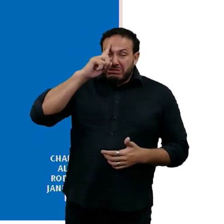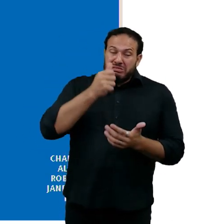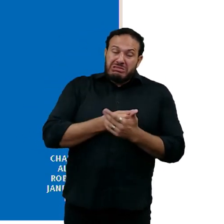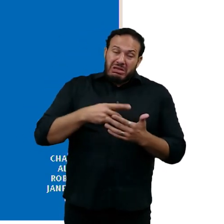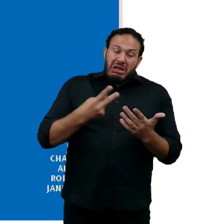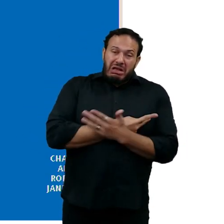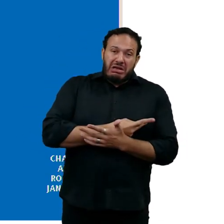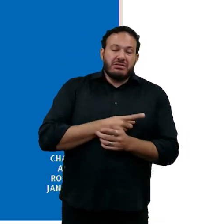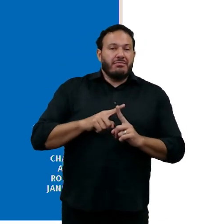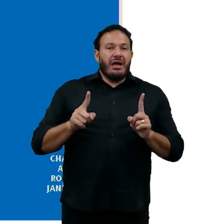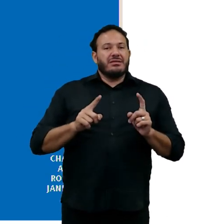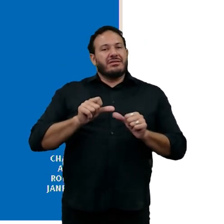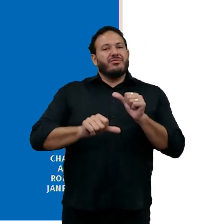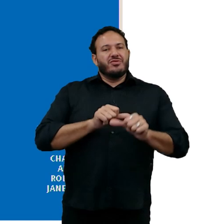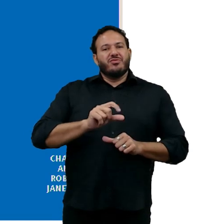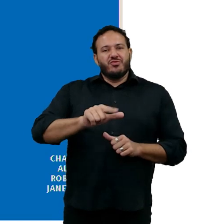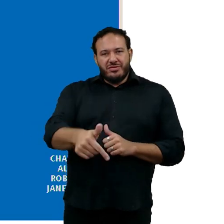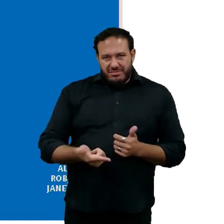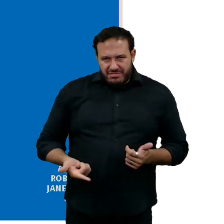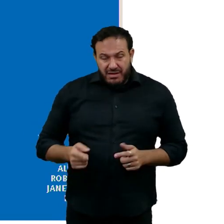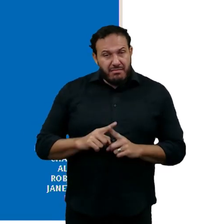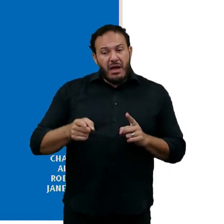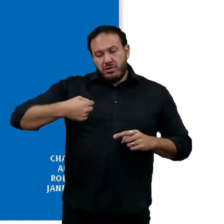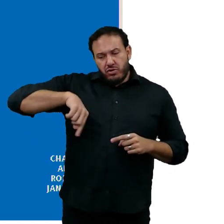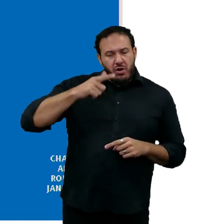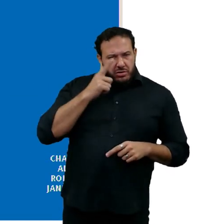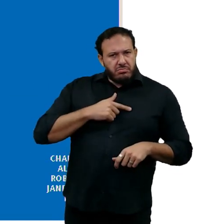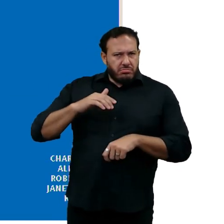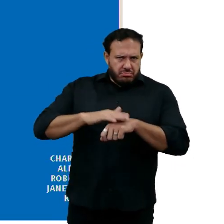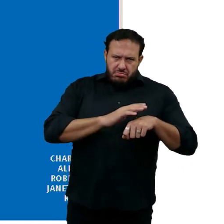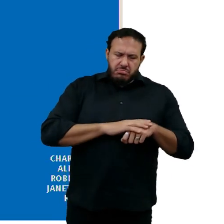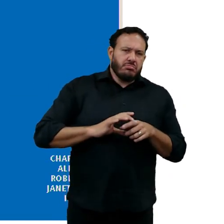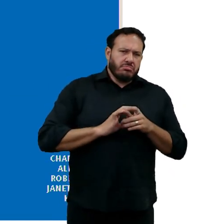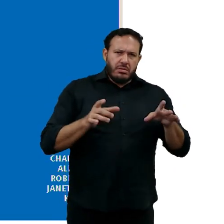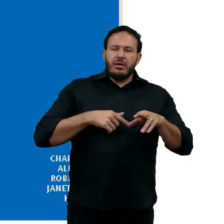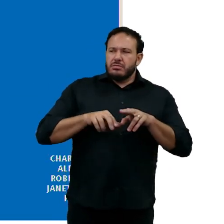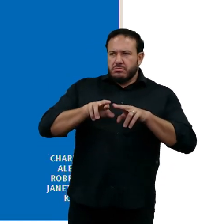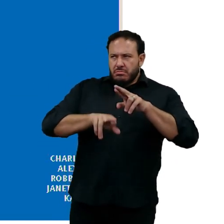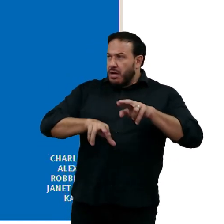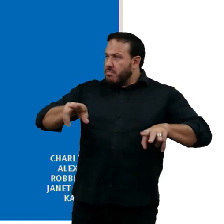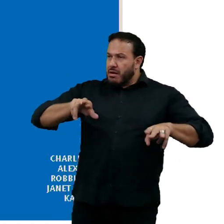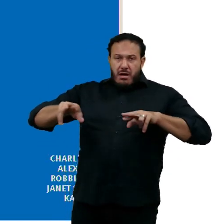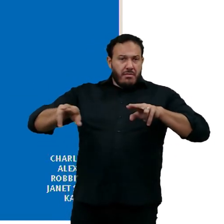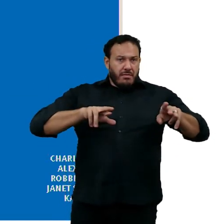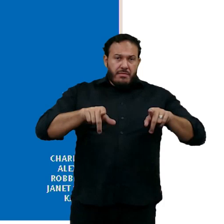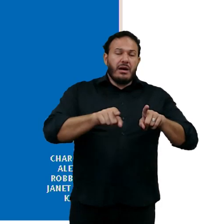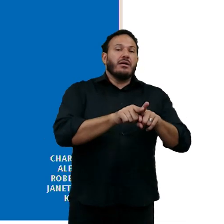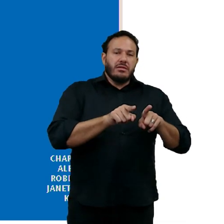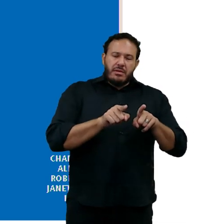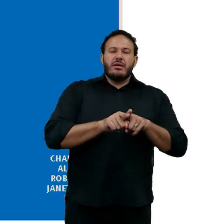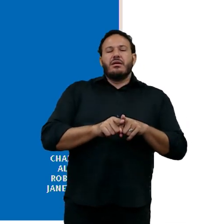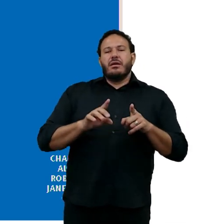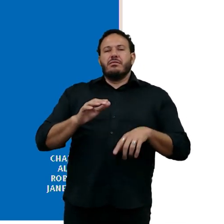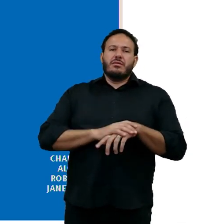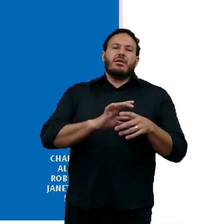Já em nossas democracias temos os problemas de heterogeneidade e democracia e isso torna